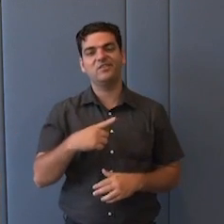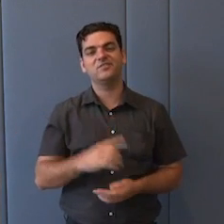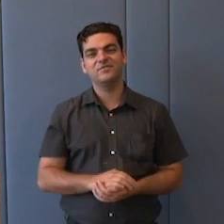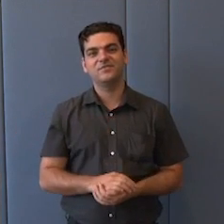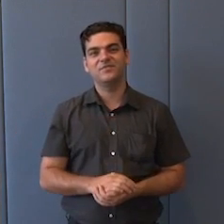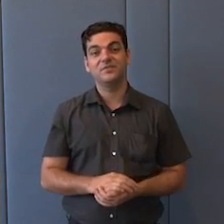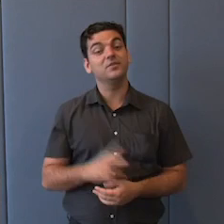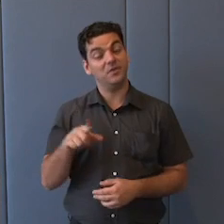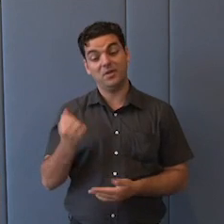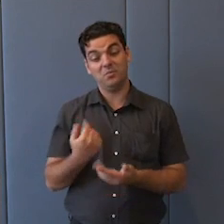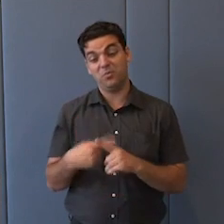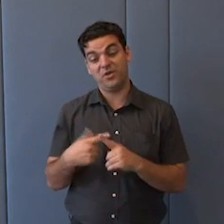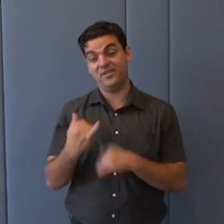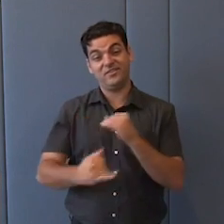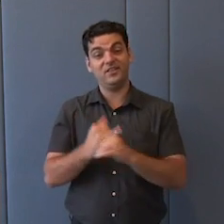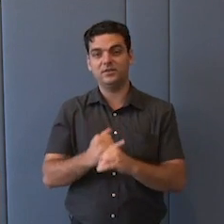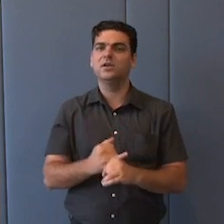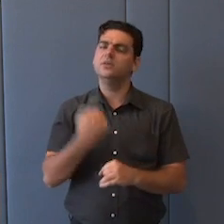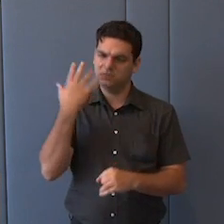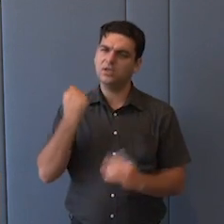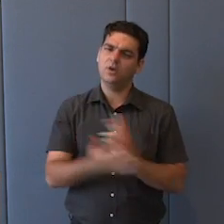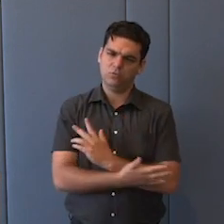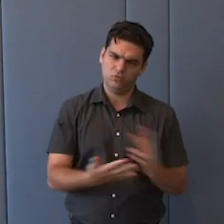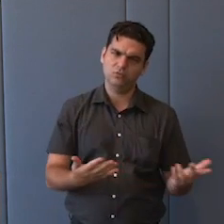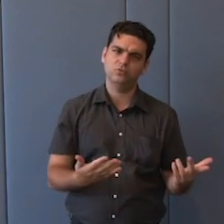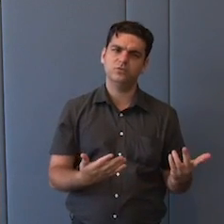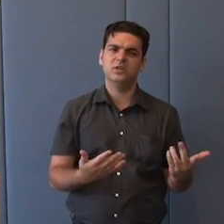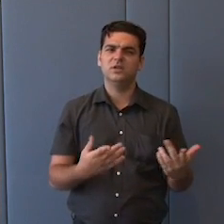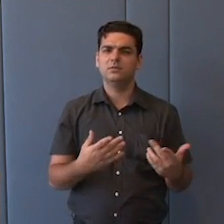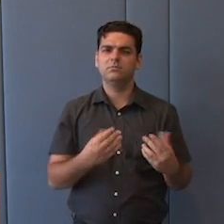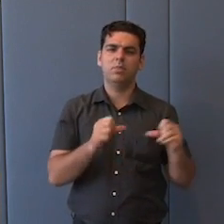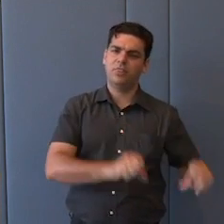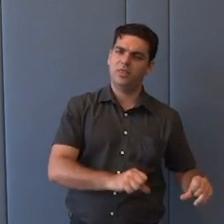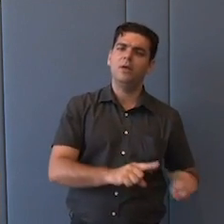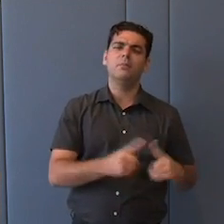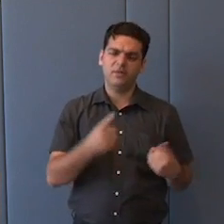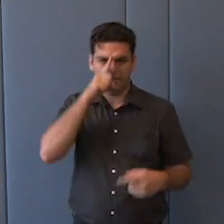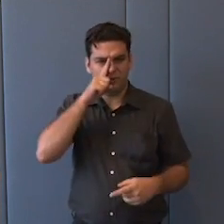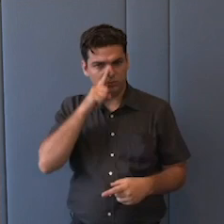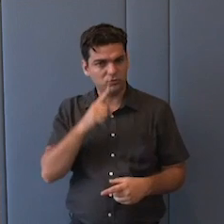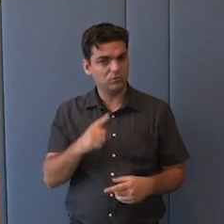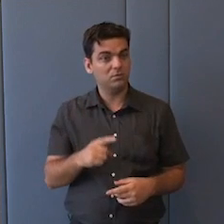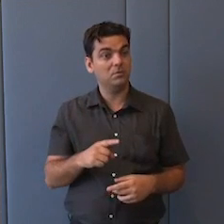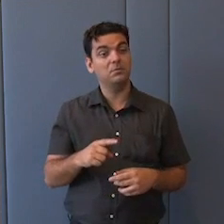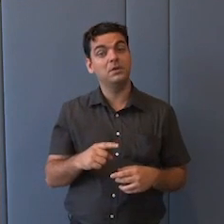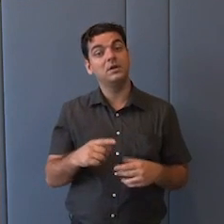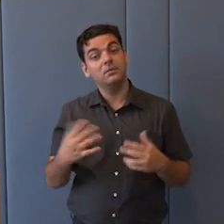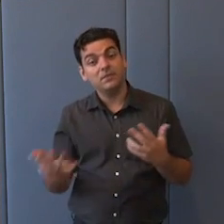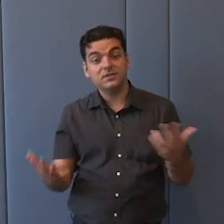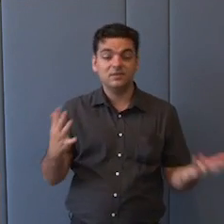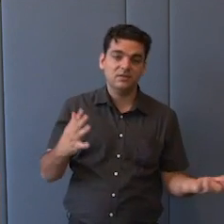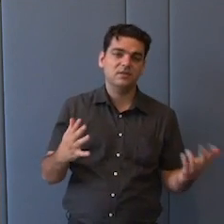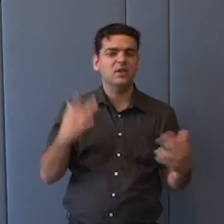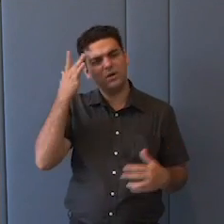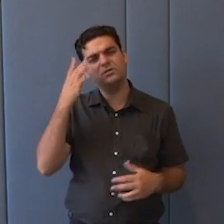da internet. Claro que tem perigos, como qualquer selva, mas não é por isso que você vai derrubar a selva, porque tem perigo, voltando à questão do conforto e da